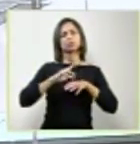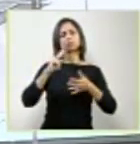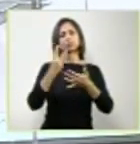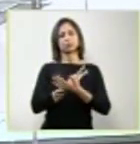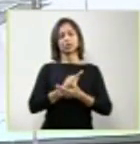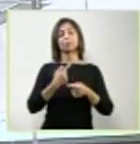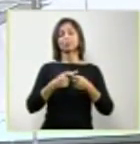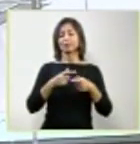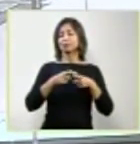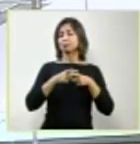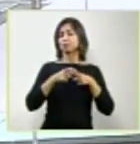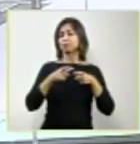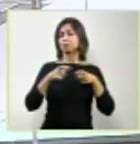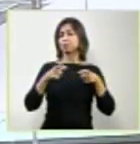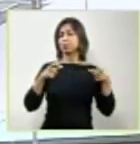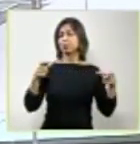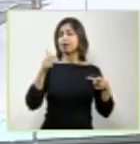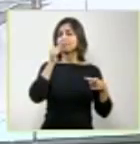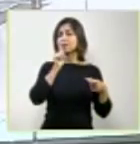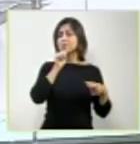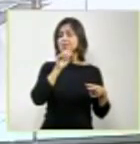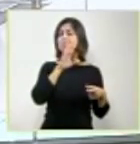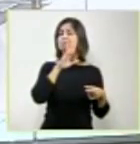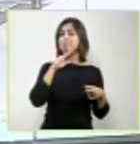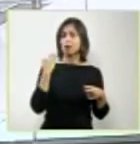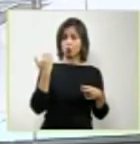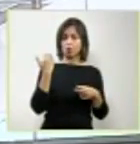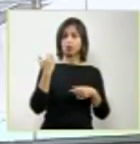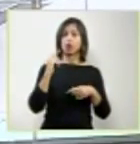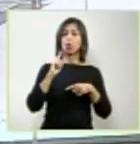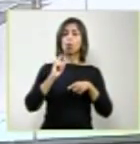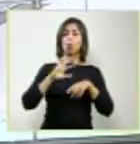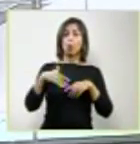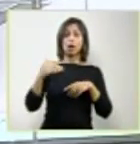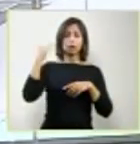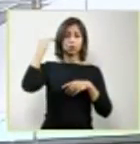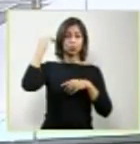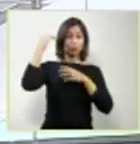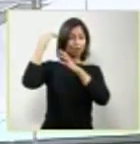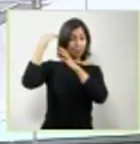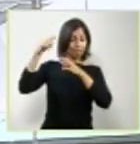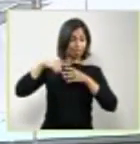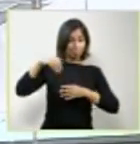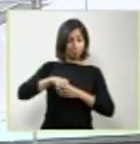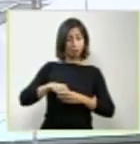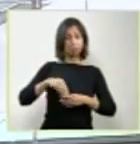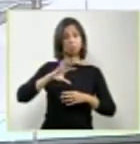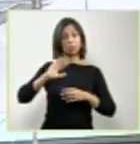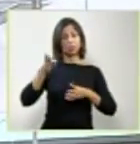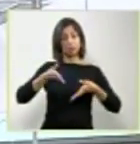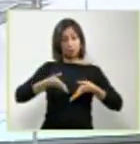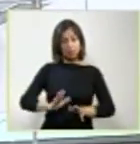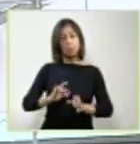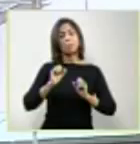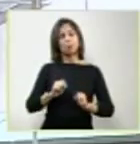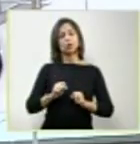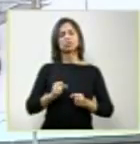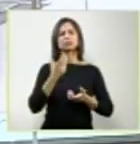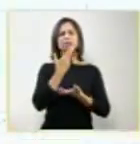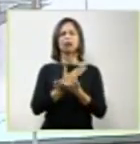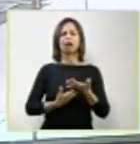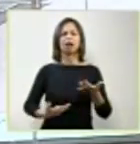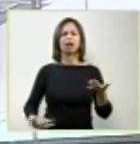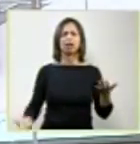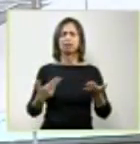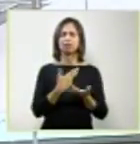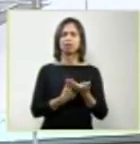mortalidade materna. A doença hipertensiva da gravidez, a hemorragia, a infecção, são